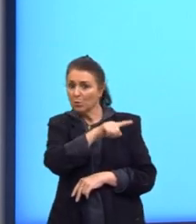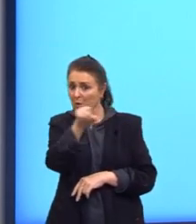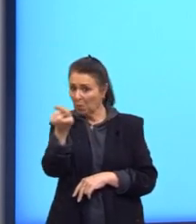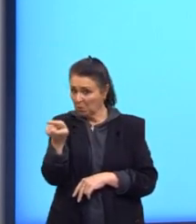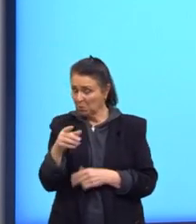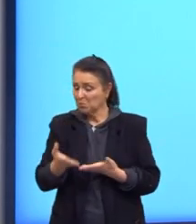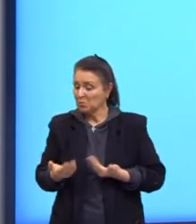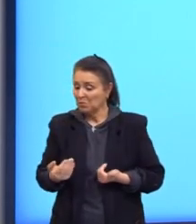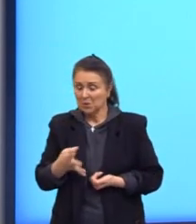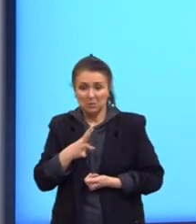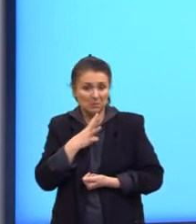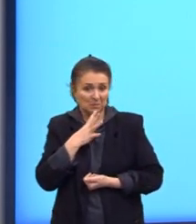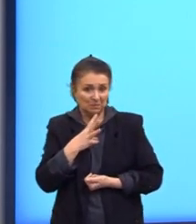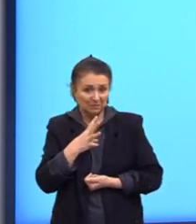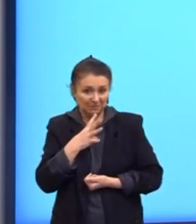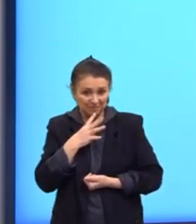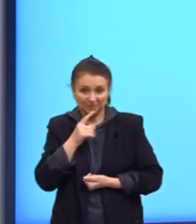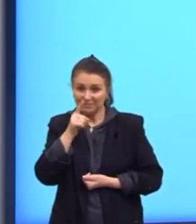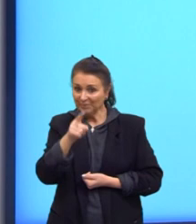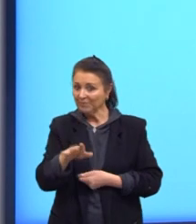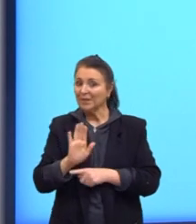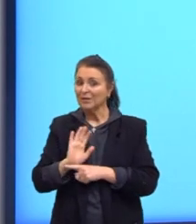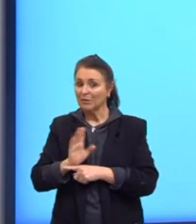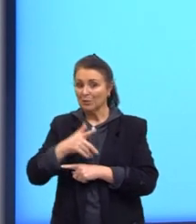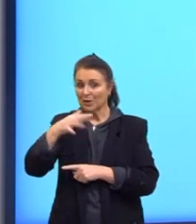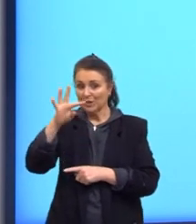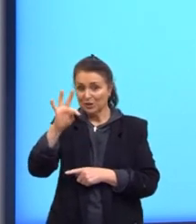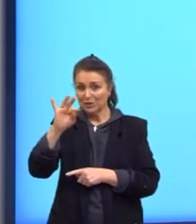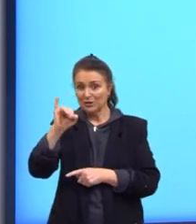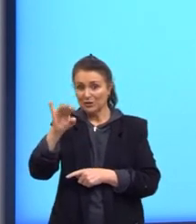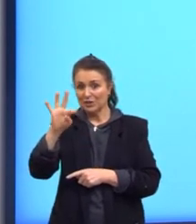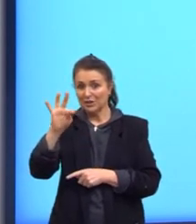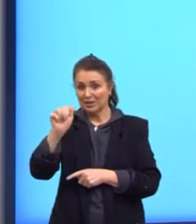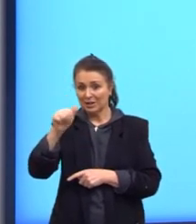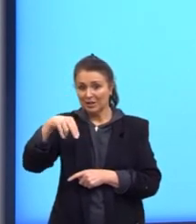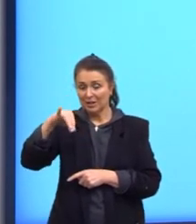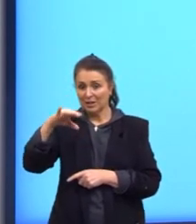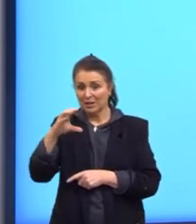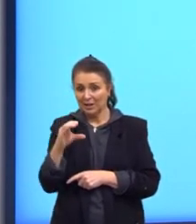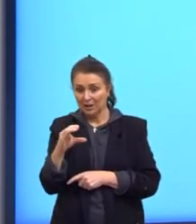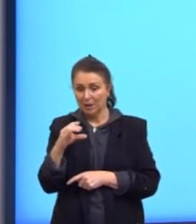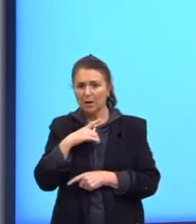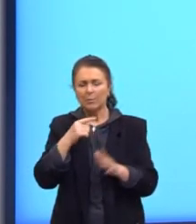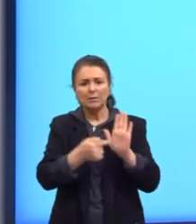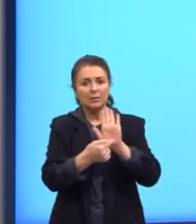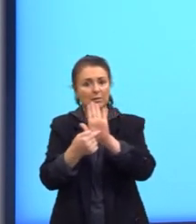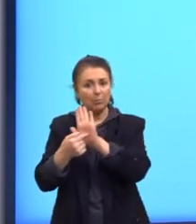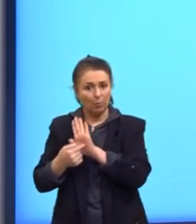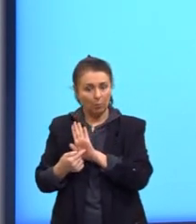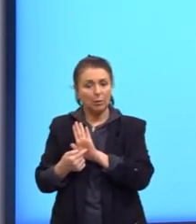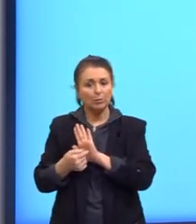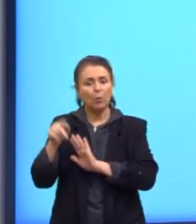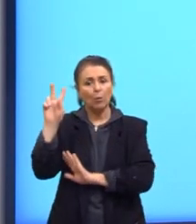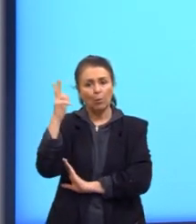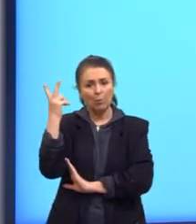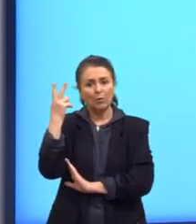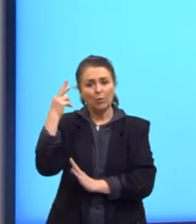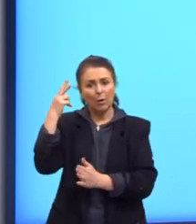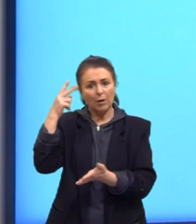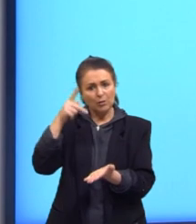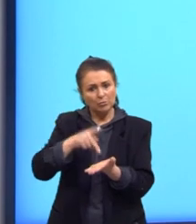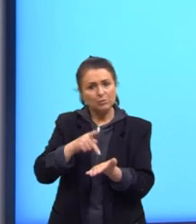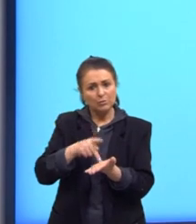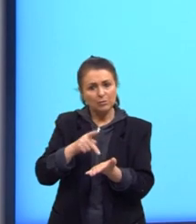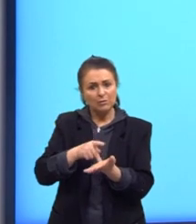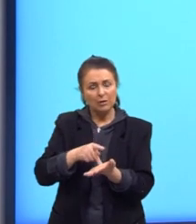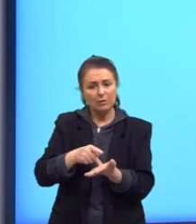novinhos não assistiram ainda. Mas ele é um filme que retrata uma história real que aconteceu lá